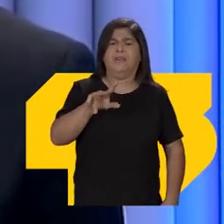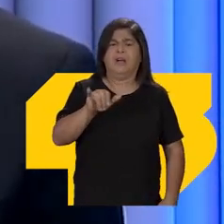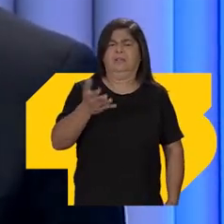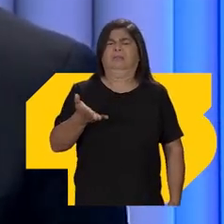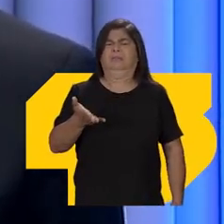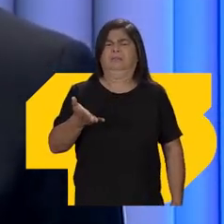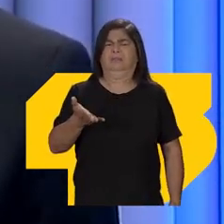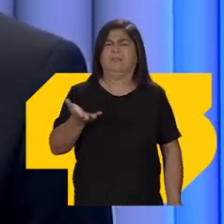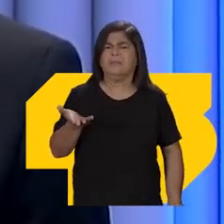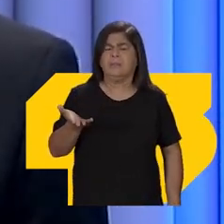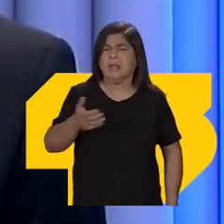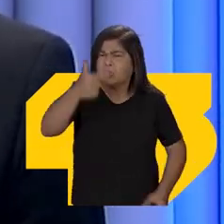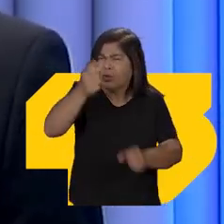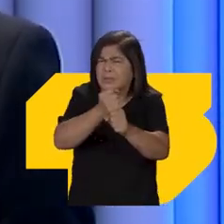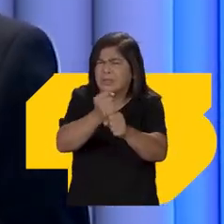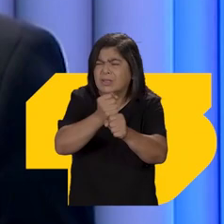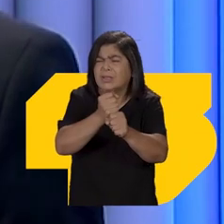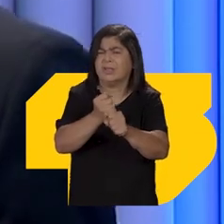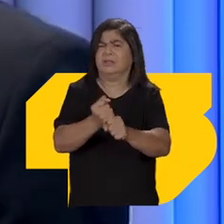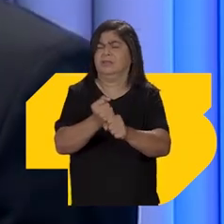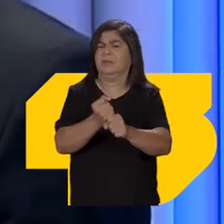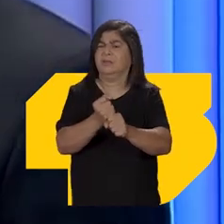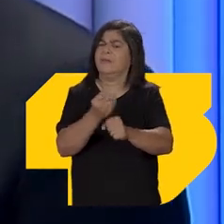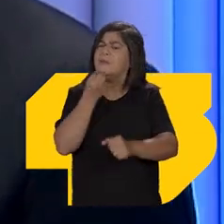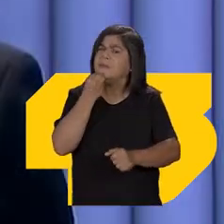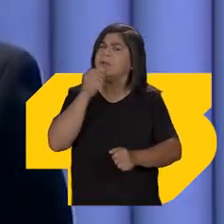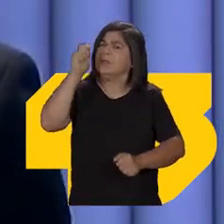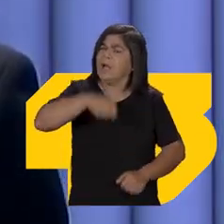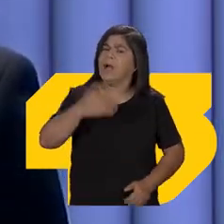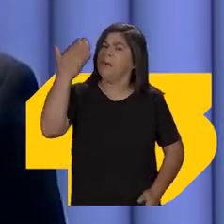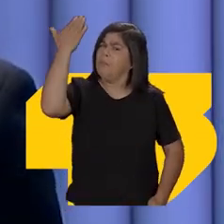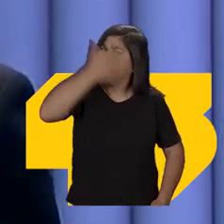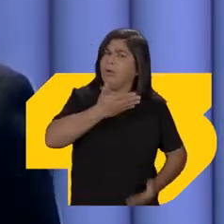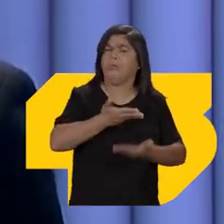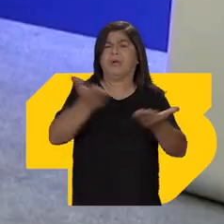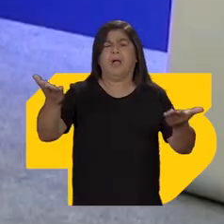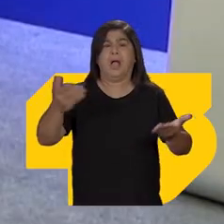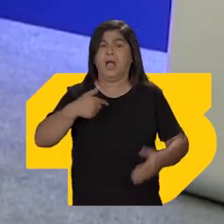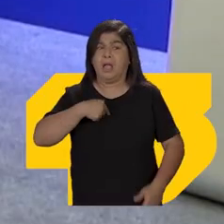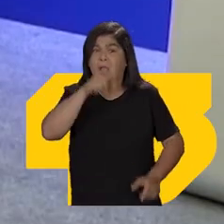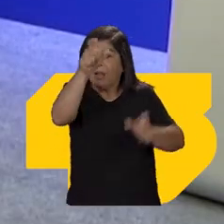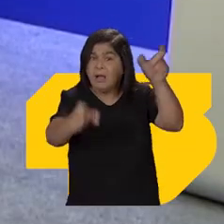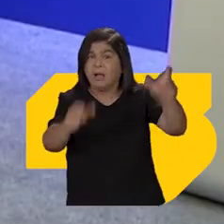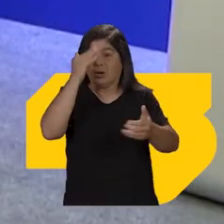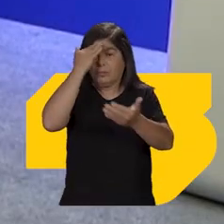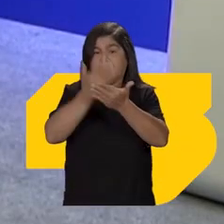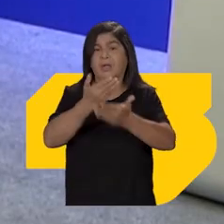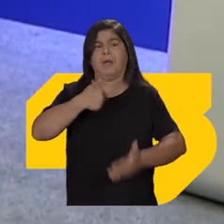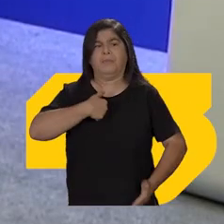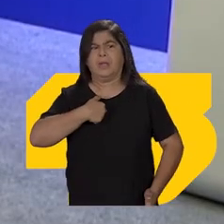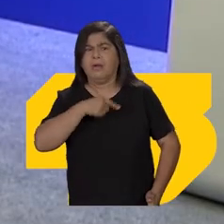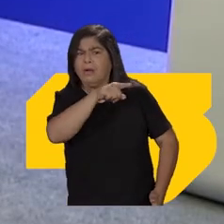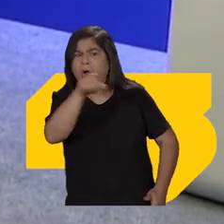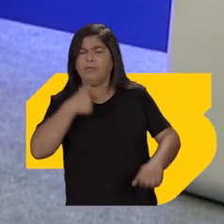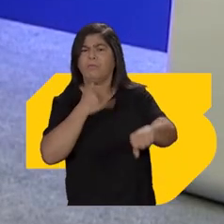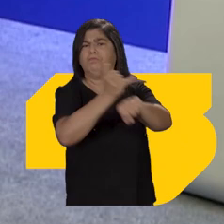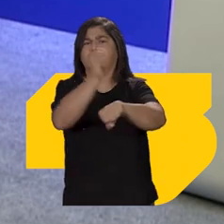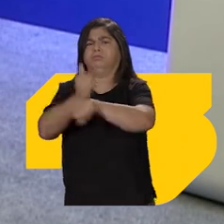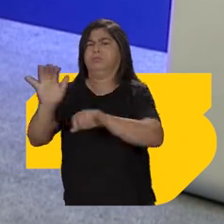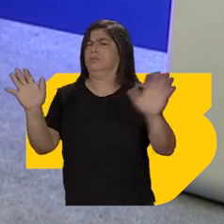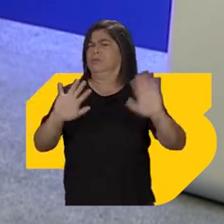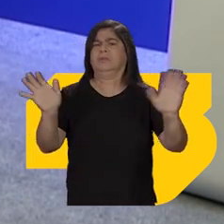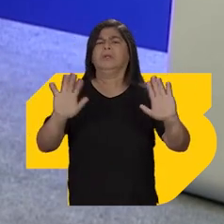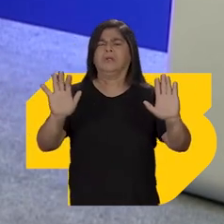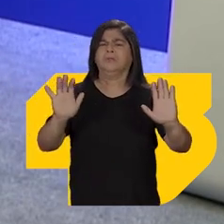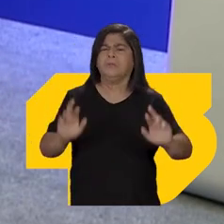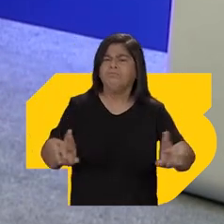fazer. Não. Depois de ter doze anos, tem que dizer o que fez. Eu não vou decepcionar essa confiança, esse sentimento de mudança,